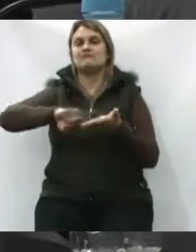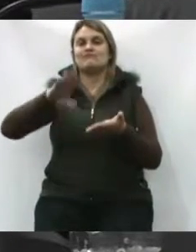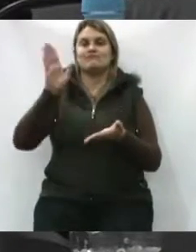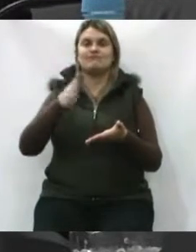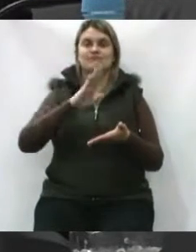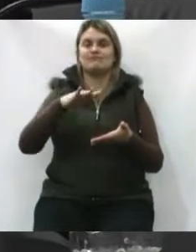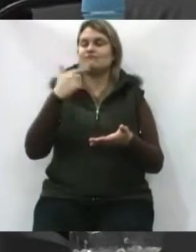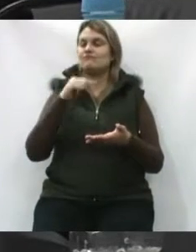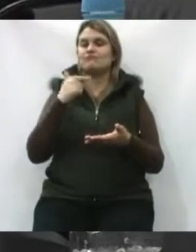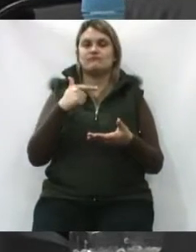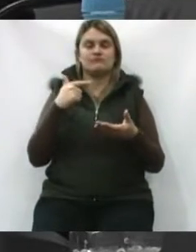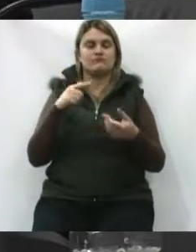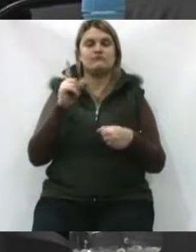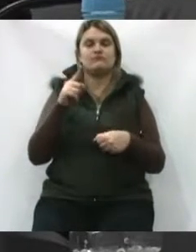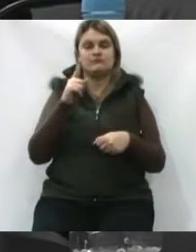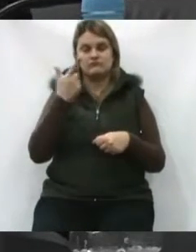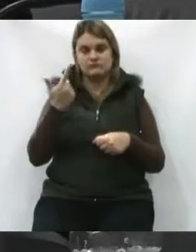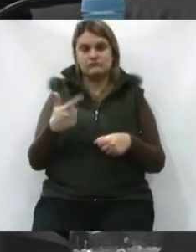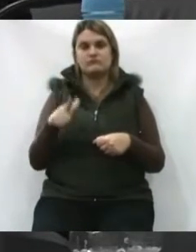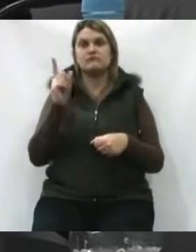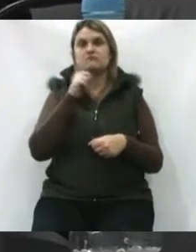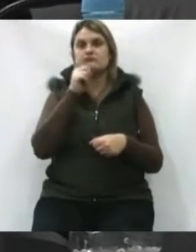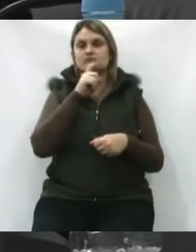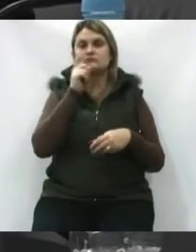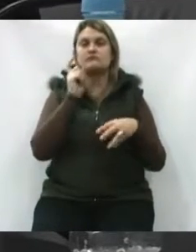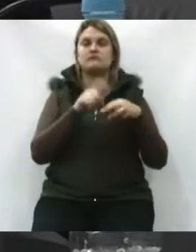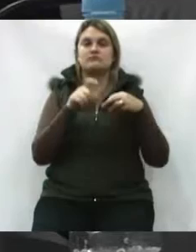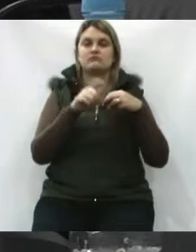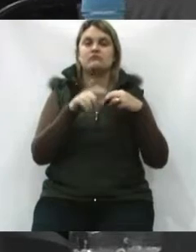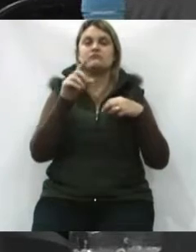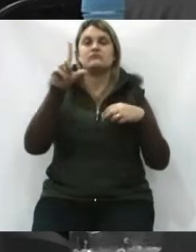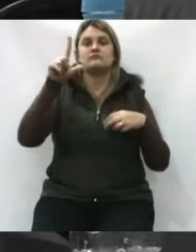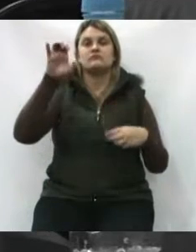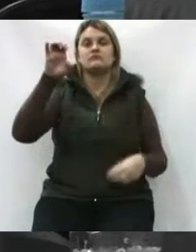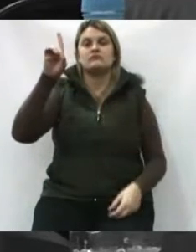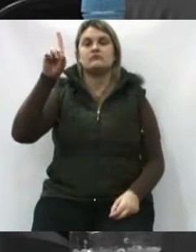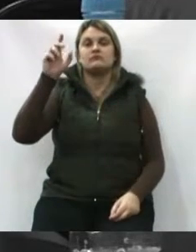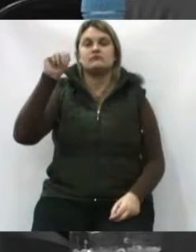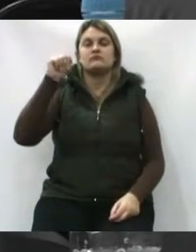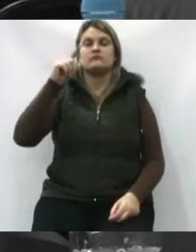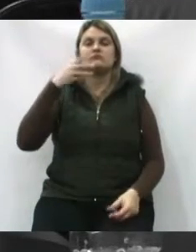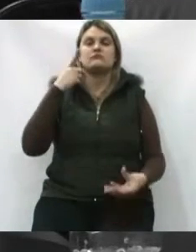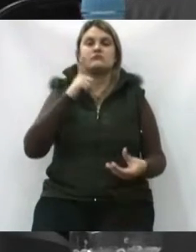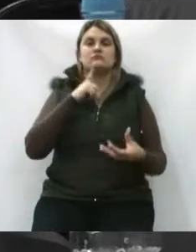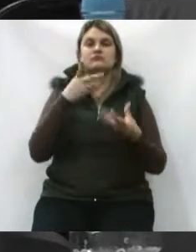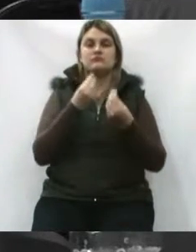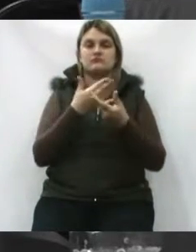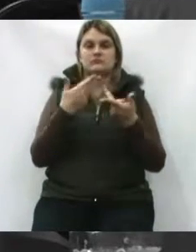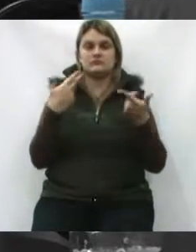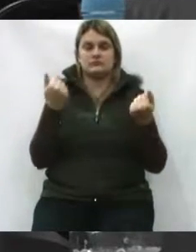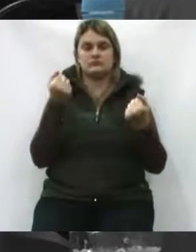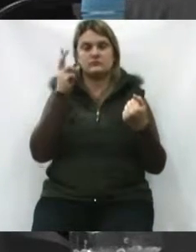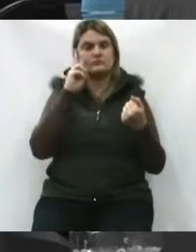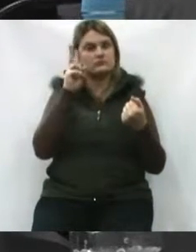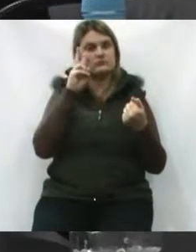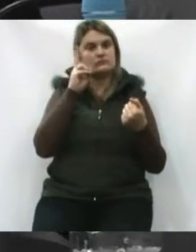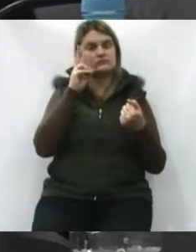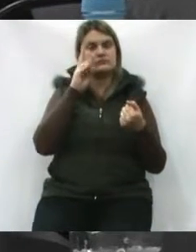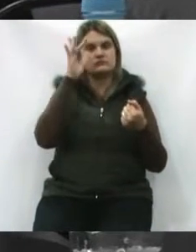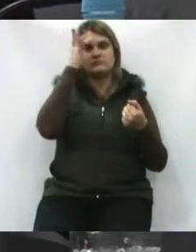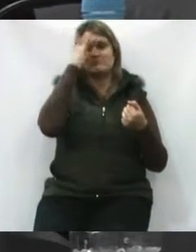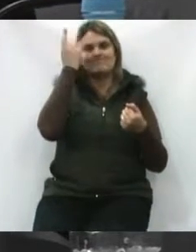Senão, não existe. É mais uma lenda eleitoral, como existem diversas lendas eleitorais